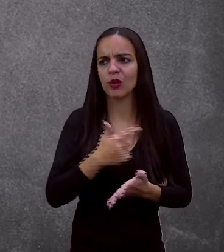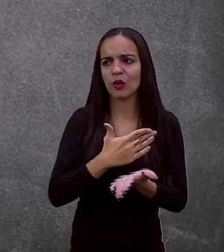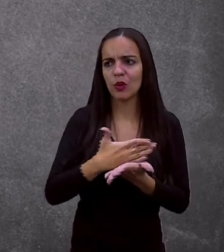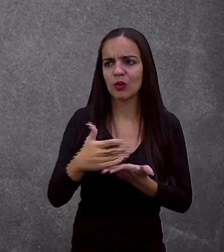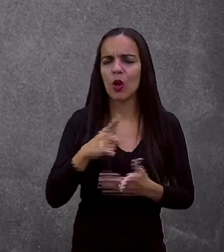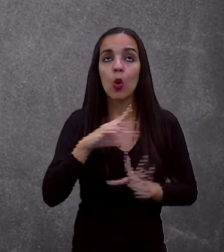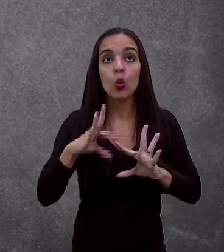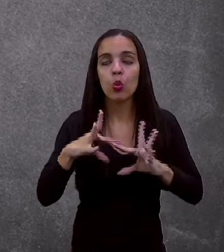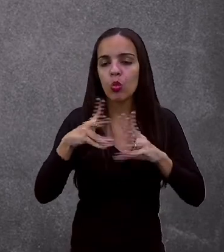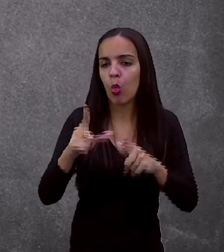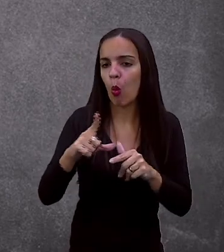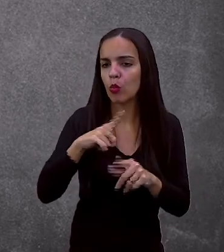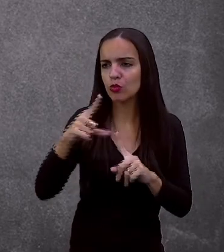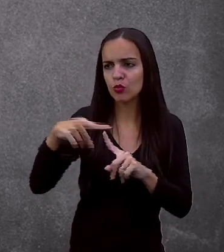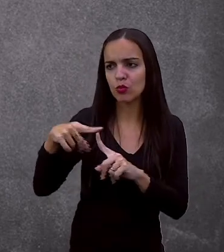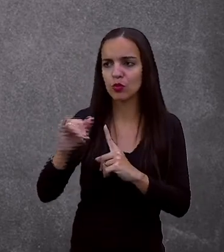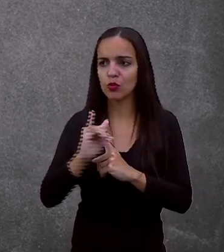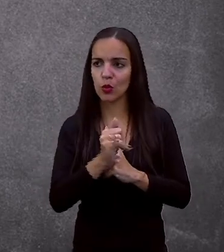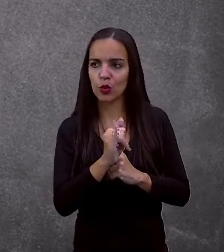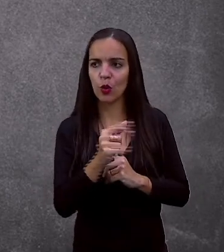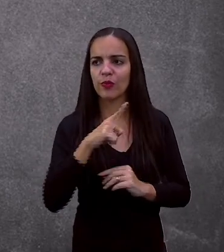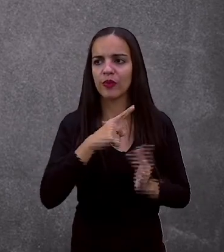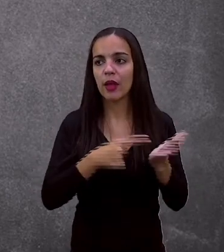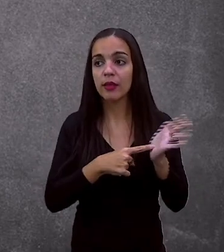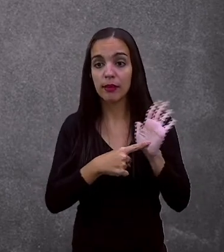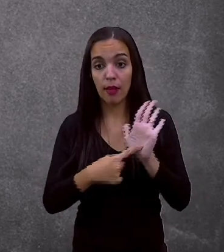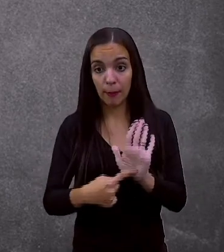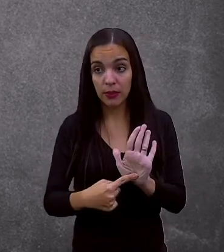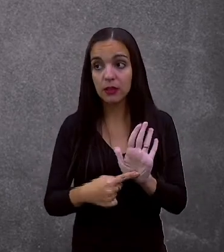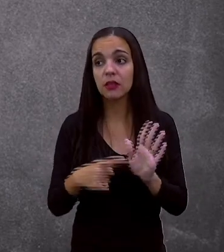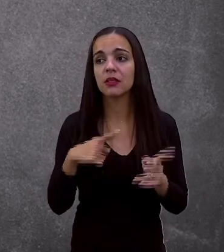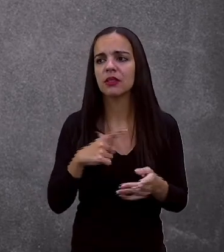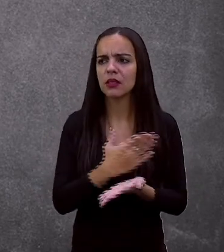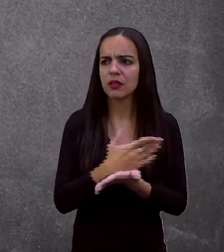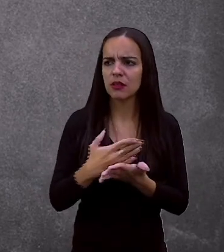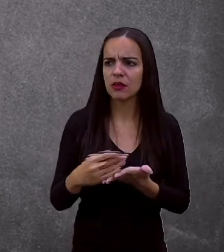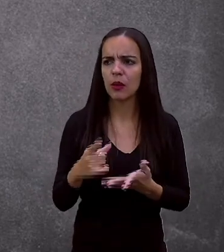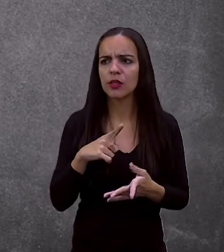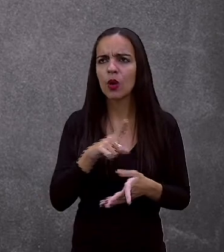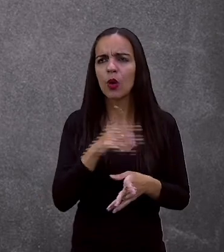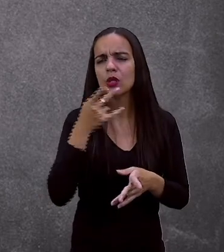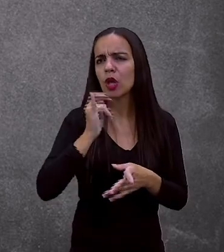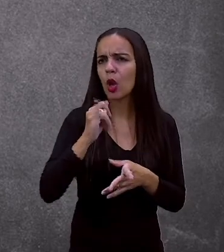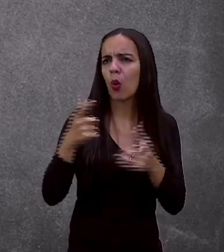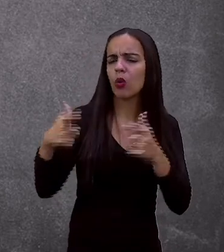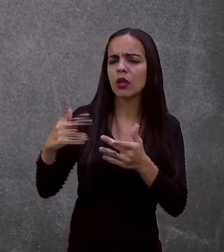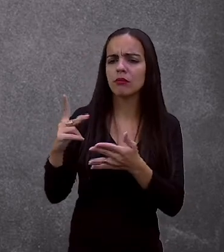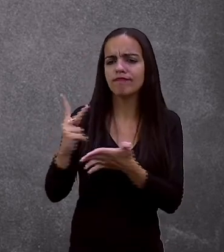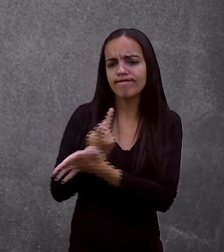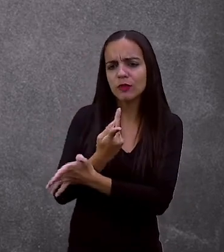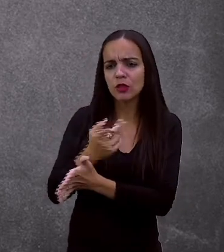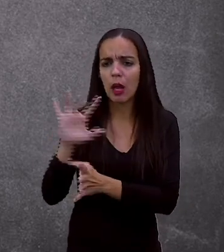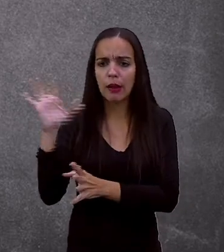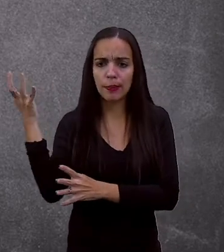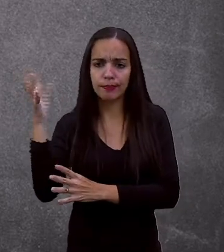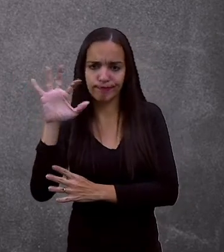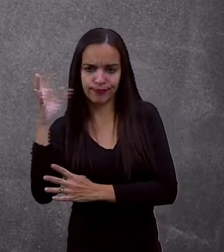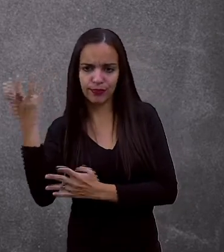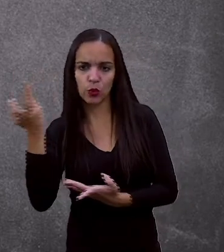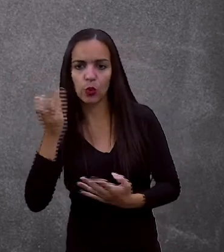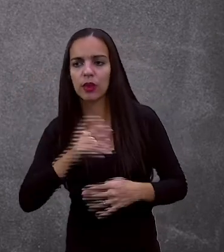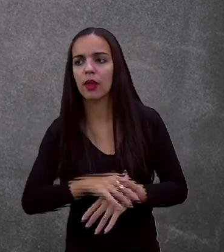os tipos de conto. Que é o que? Apresentação. Onde você apresenta as situações. As personagens. O que vai acontecer.